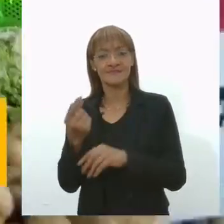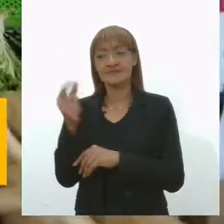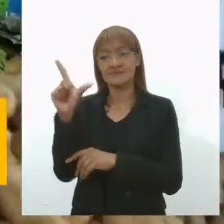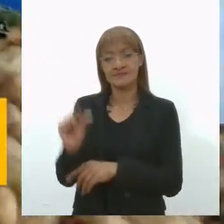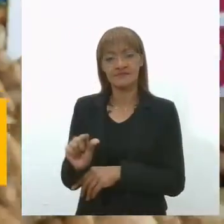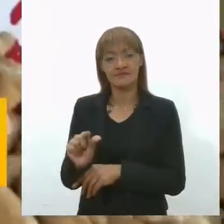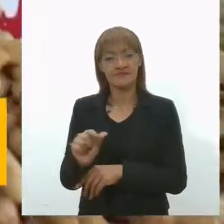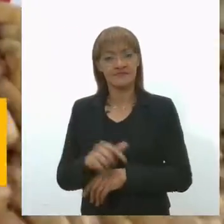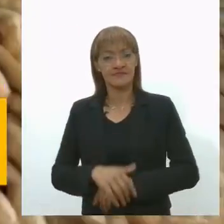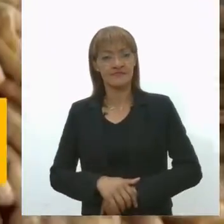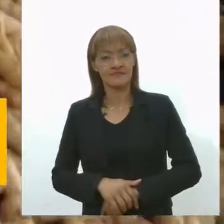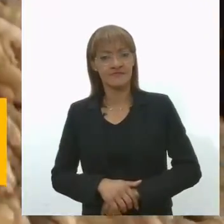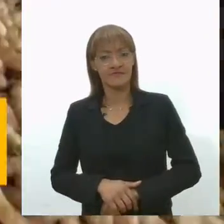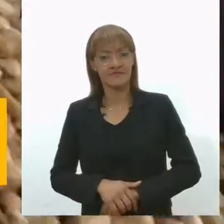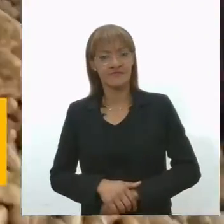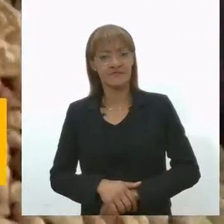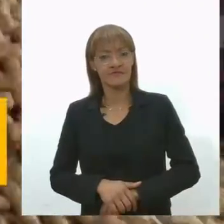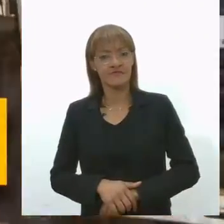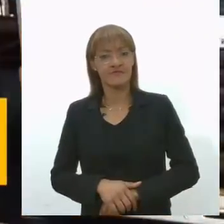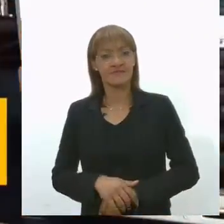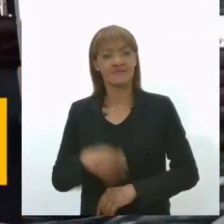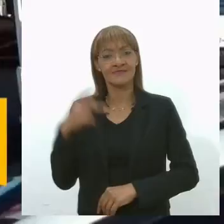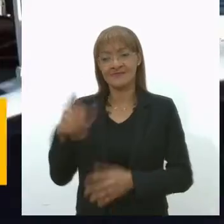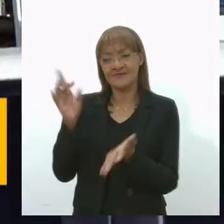Não é propaganda e grandão, não, aqui é a realidade.